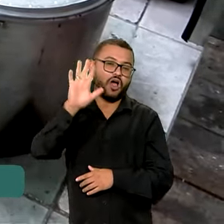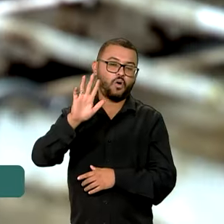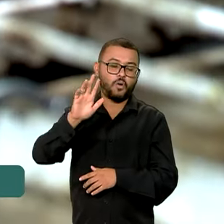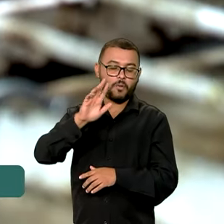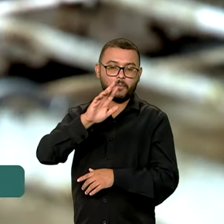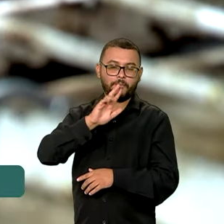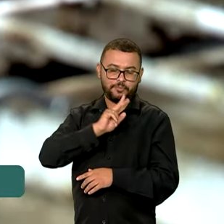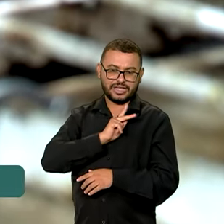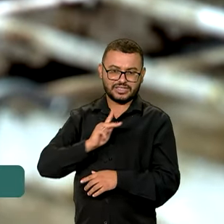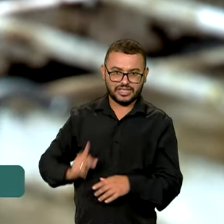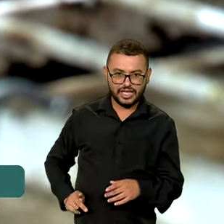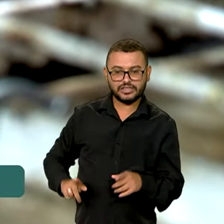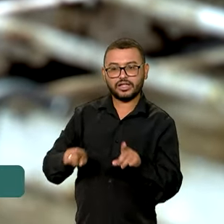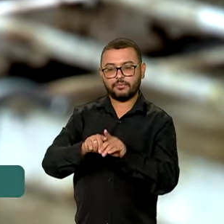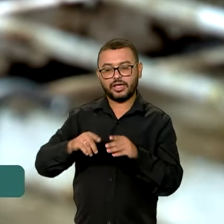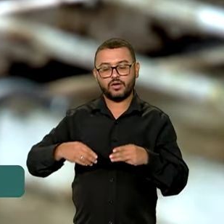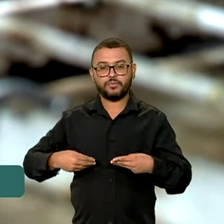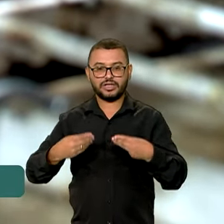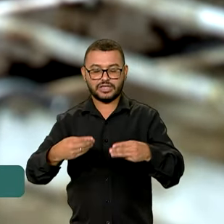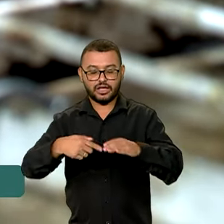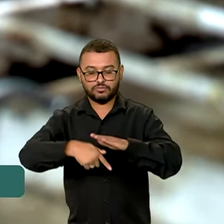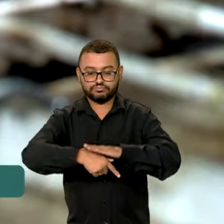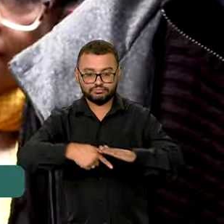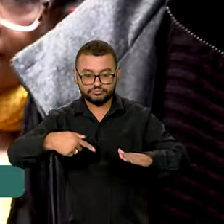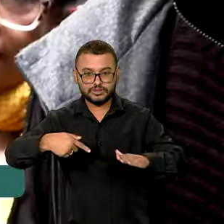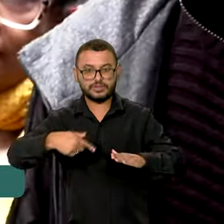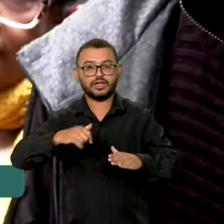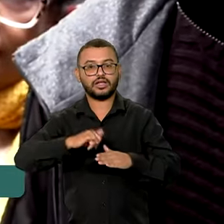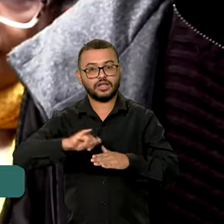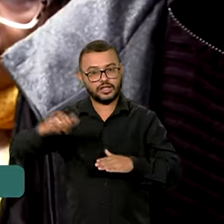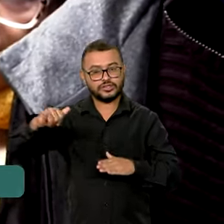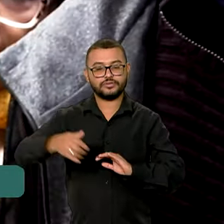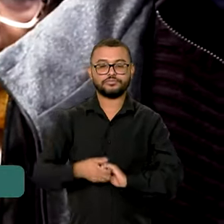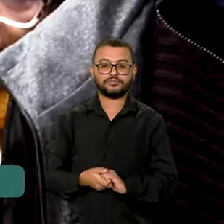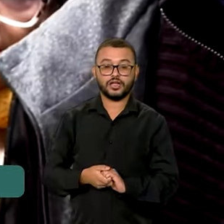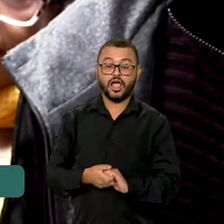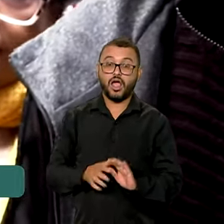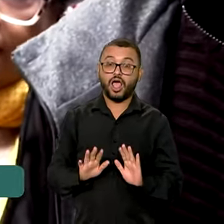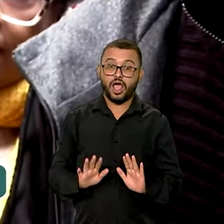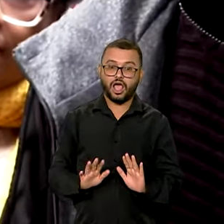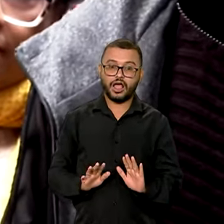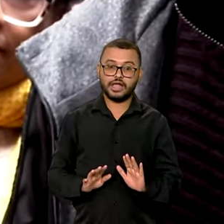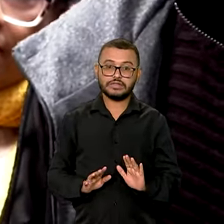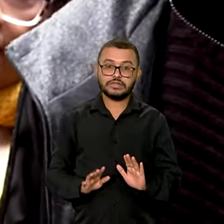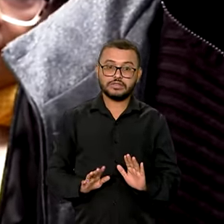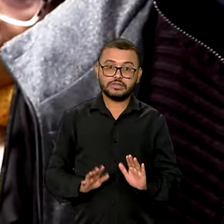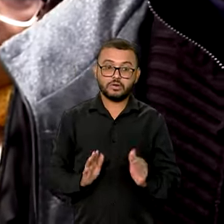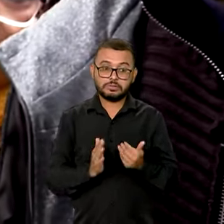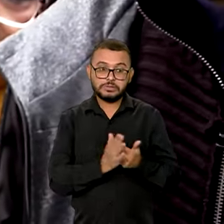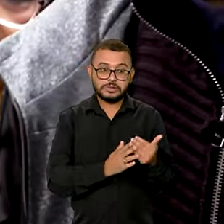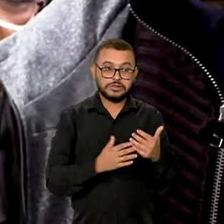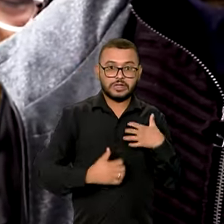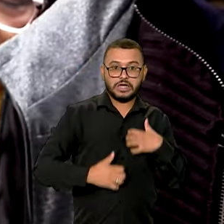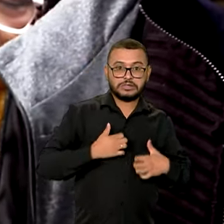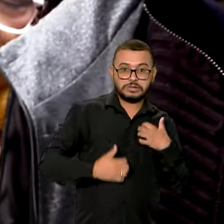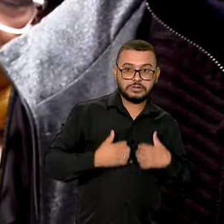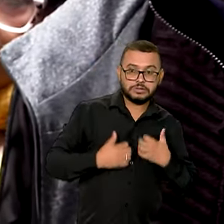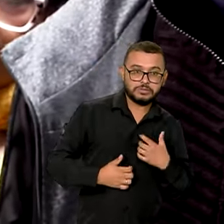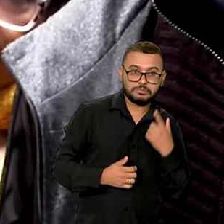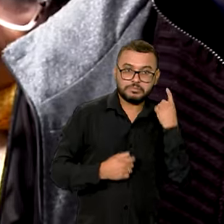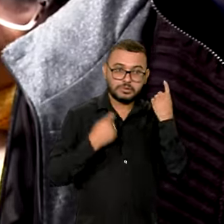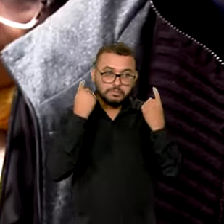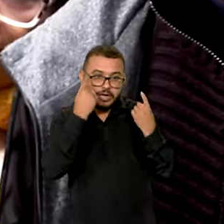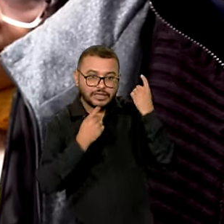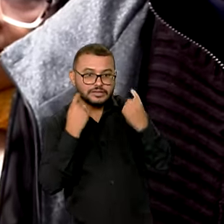da República e o Ministério de Minas e Energia. No primeiro momento foi aquela angústia de todos nós para